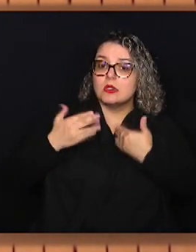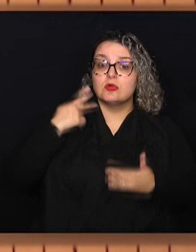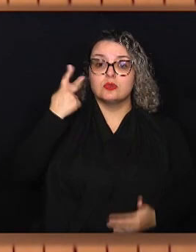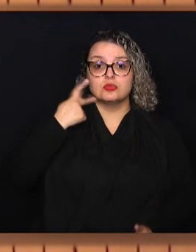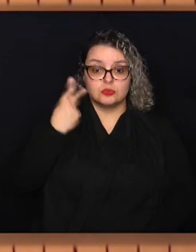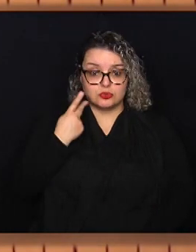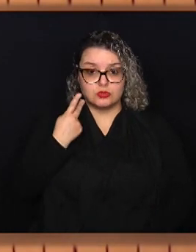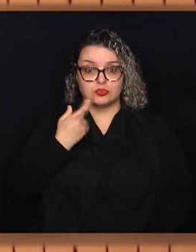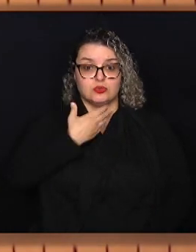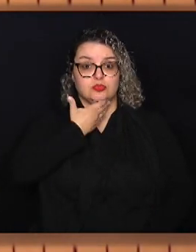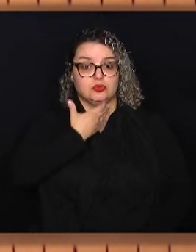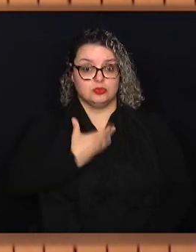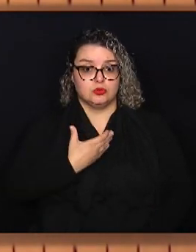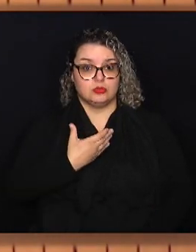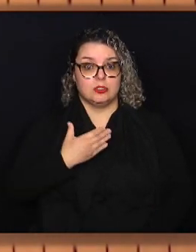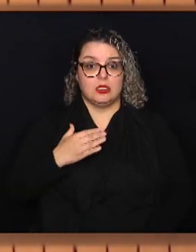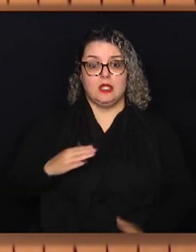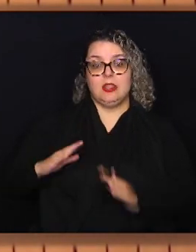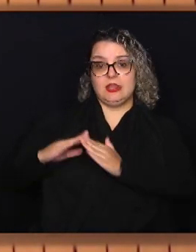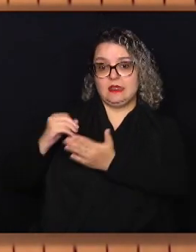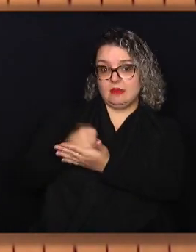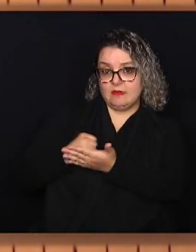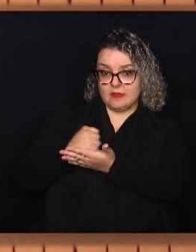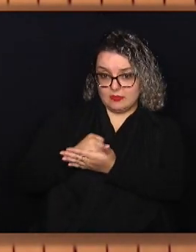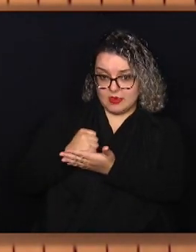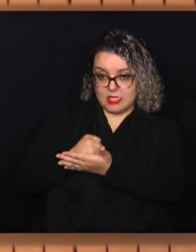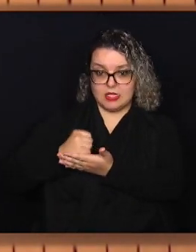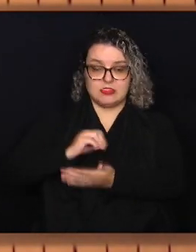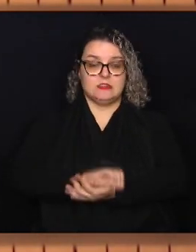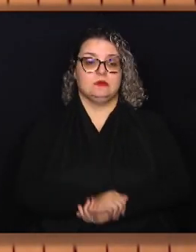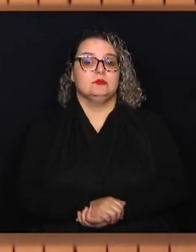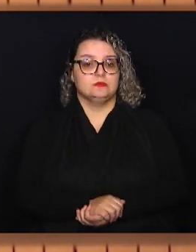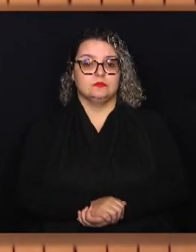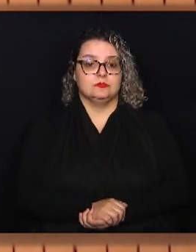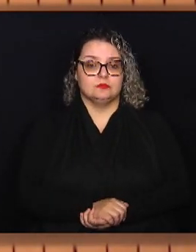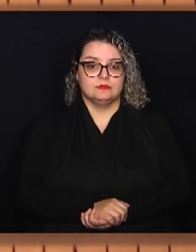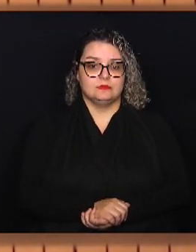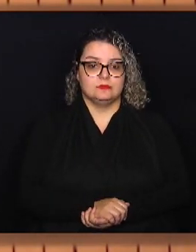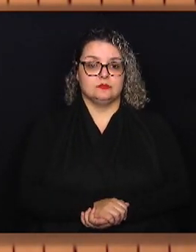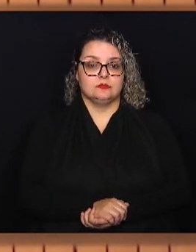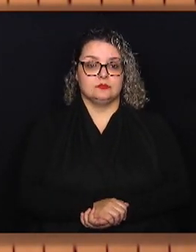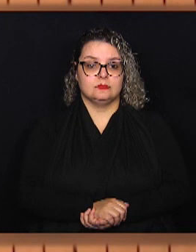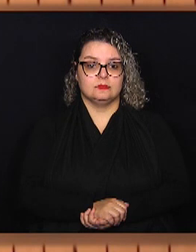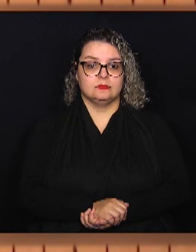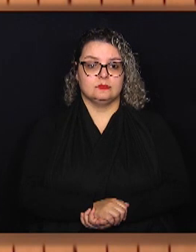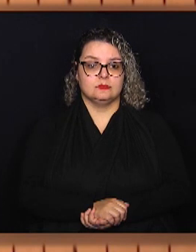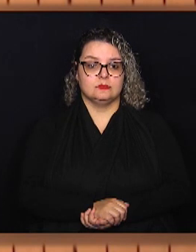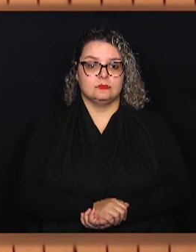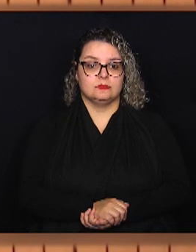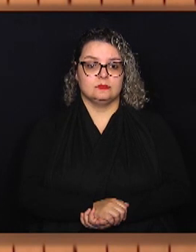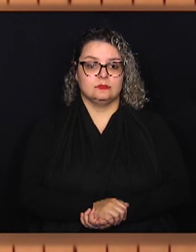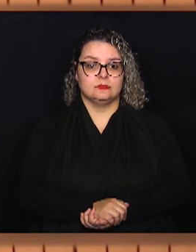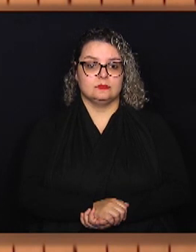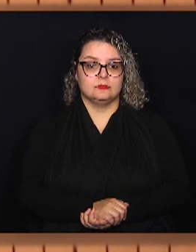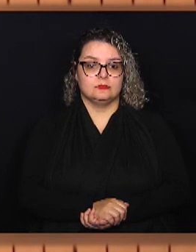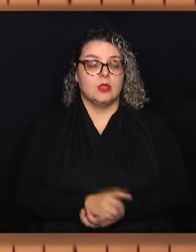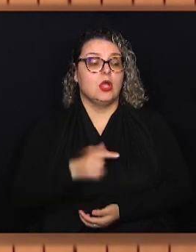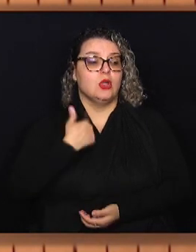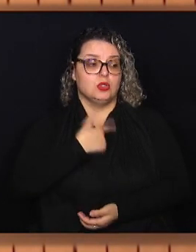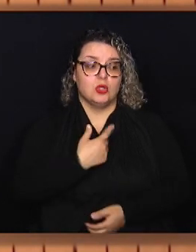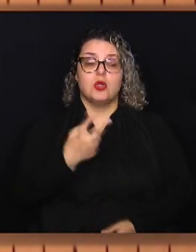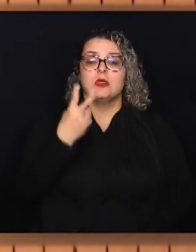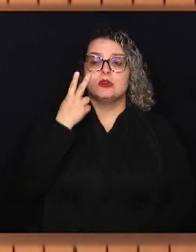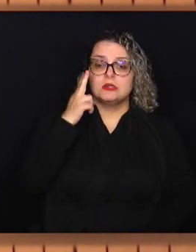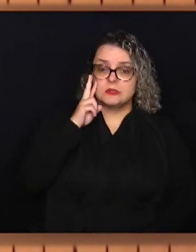Carmo da Farmácia que nós vimos o